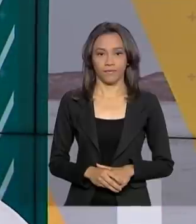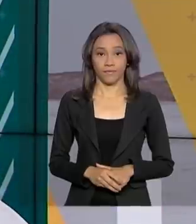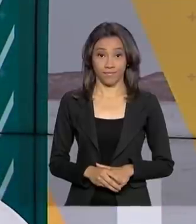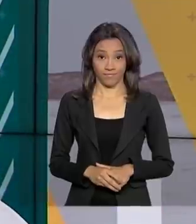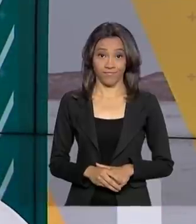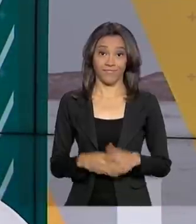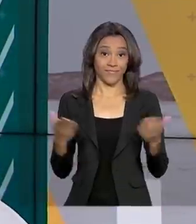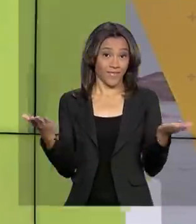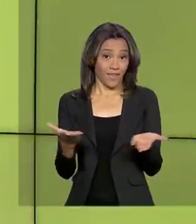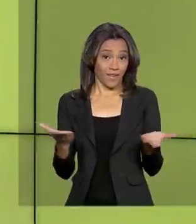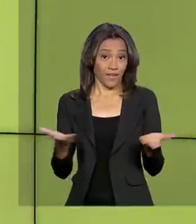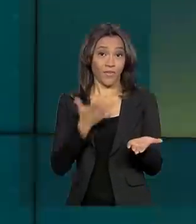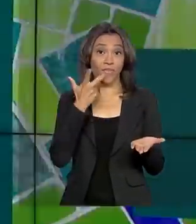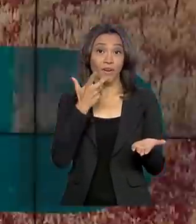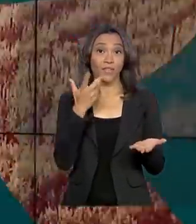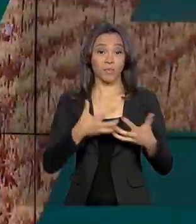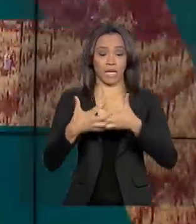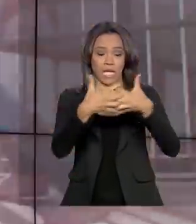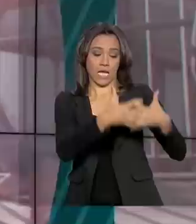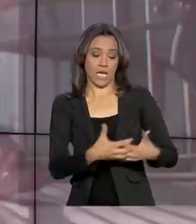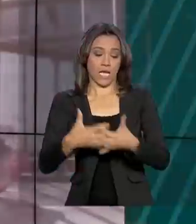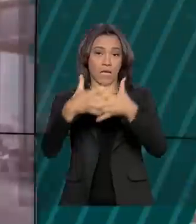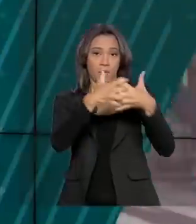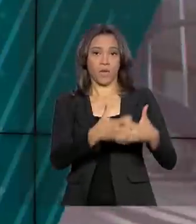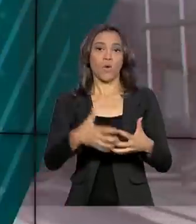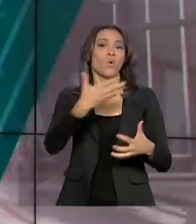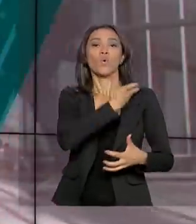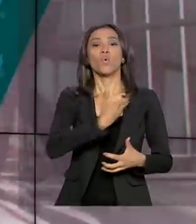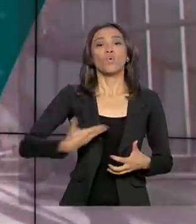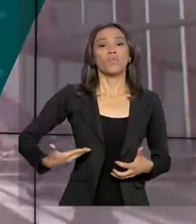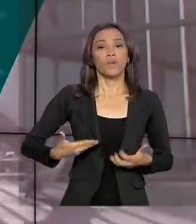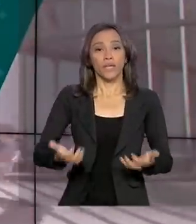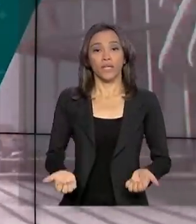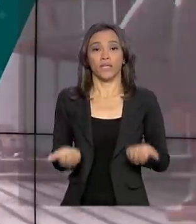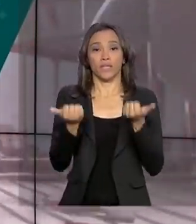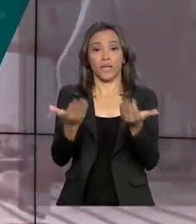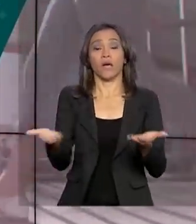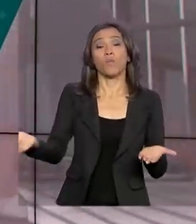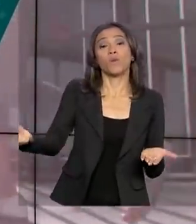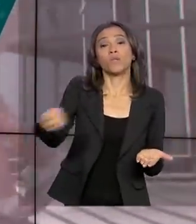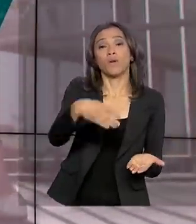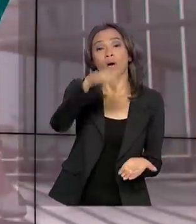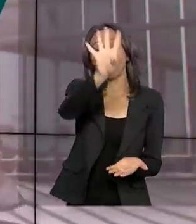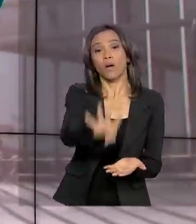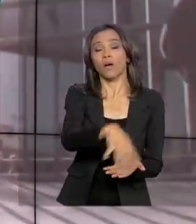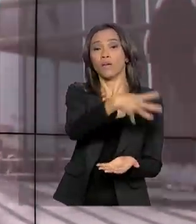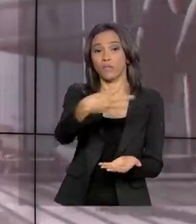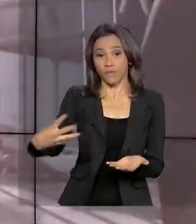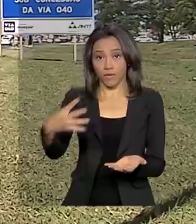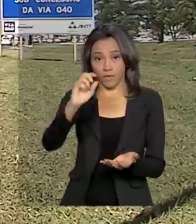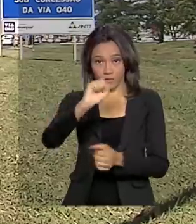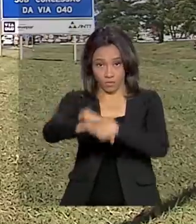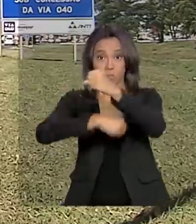Vamos falar agora de caminhoneiros. O governo deve entregar uma nova tabela de fretes no início do ano que vem.